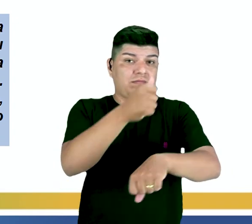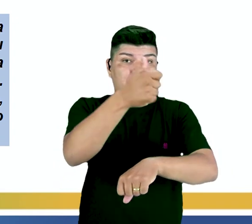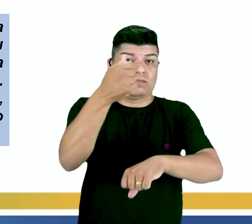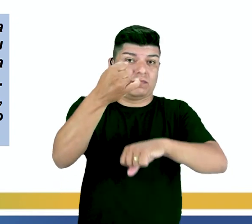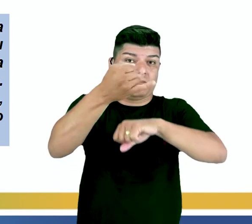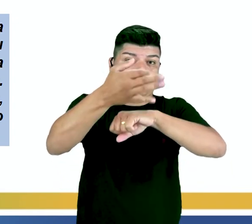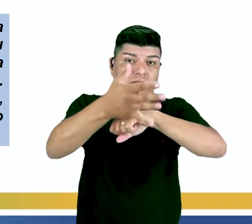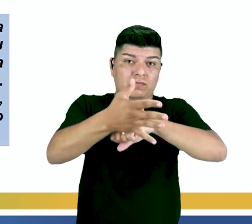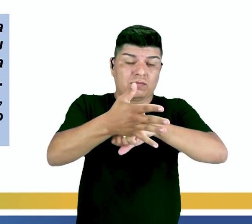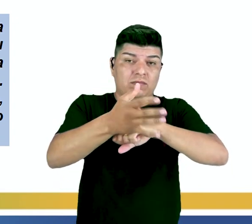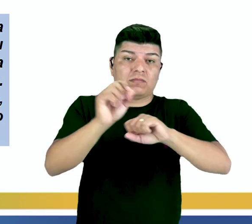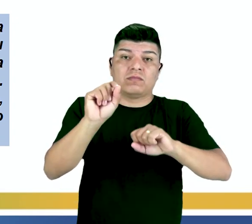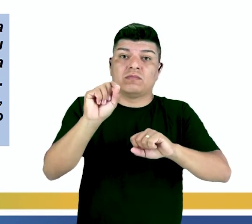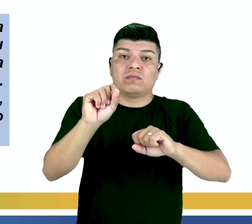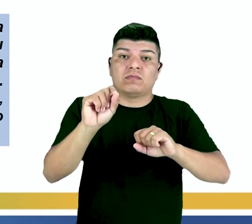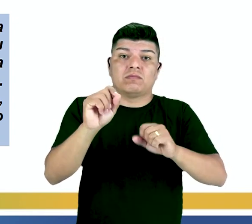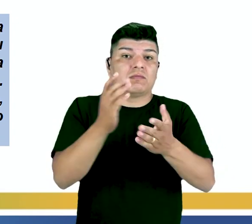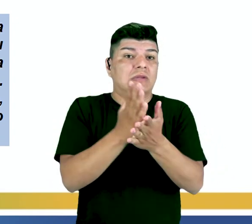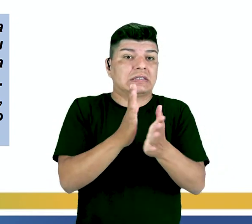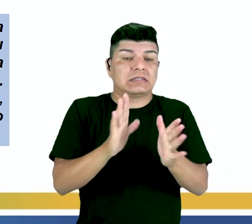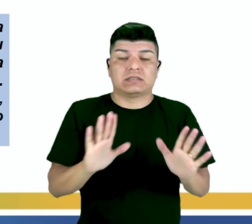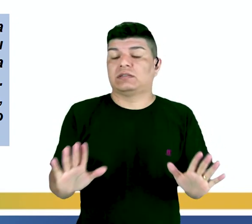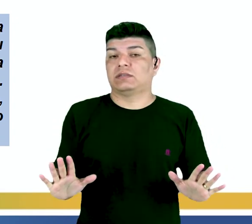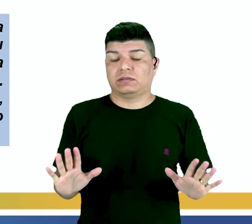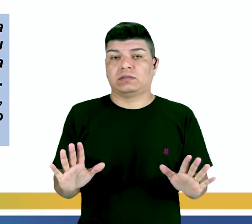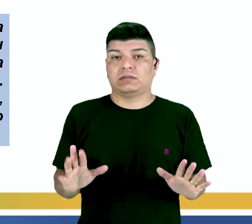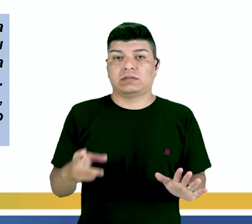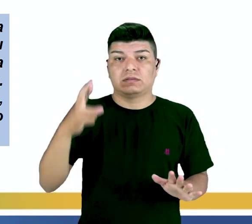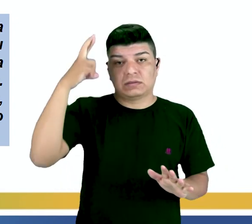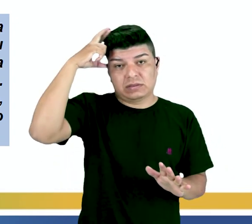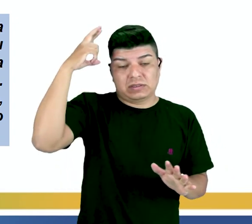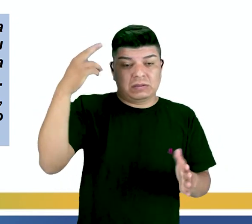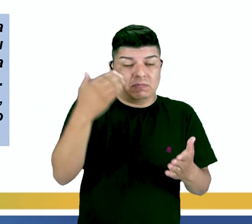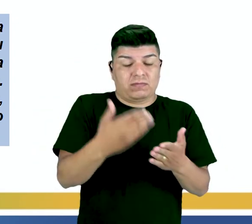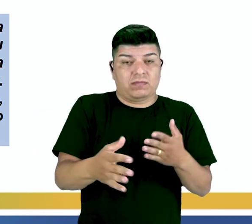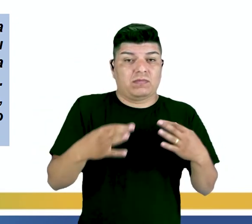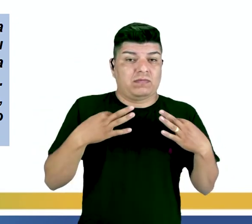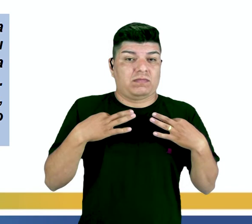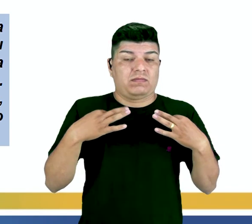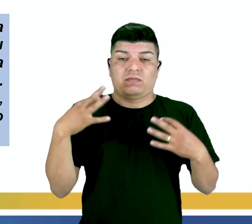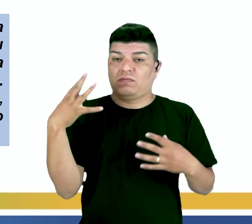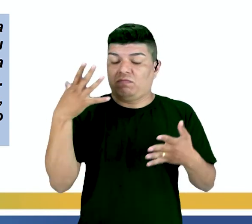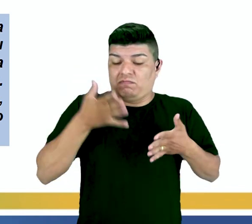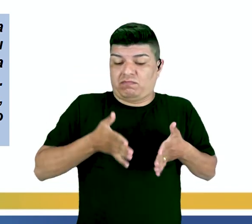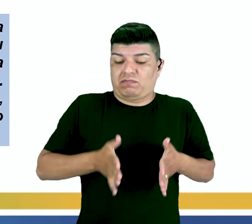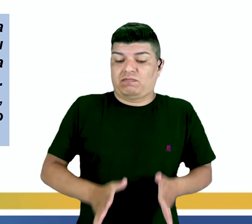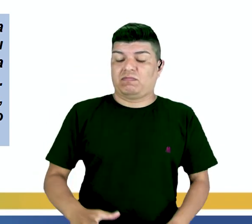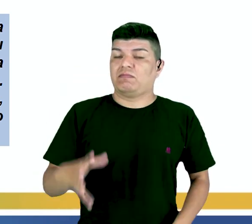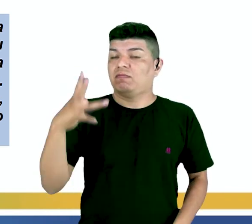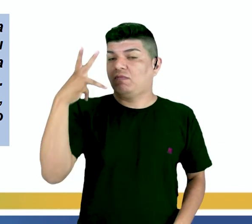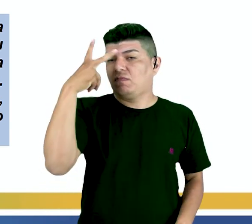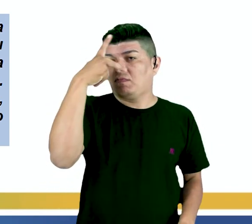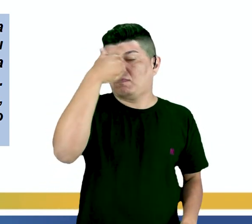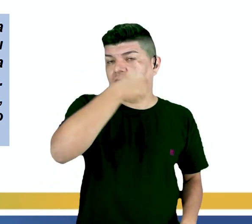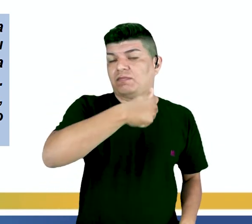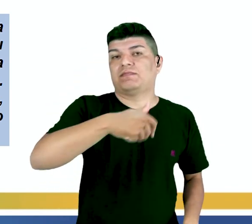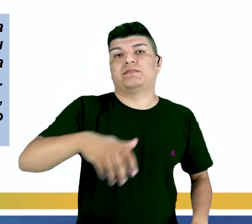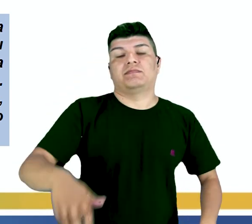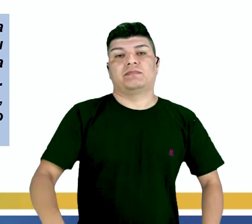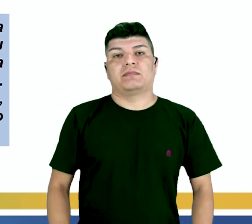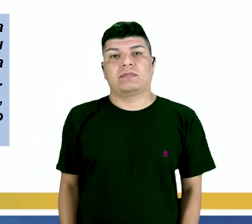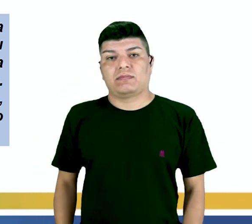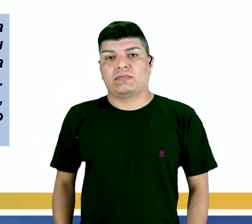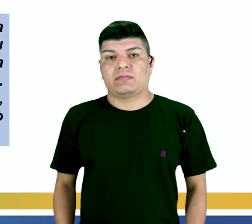encanto, o quê? Acabaria. Cinderela ficaria sem o vestido lindo, sem aquelas